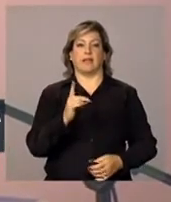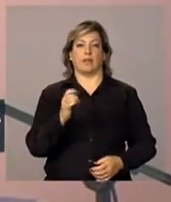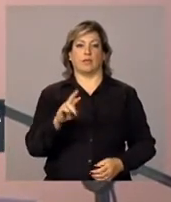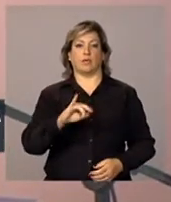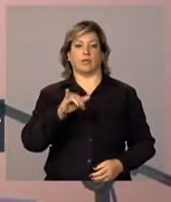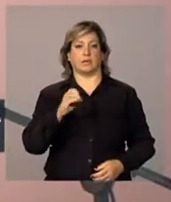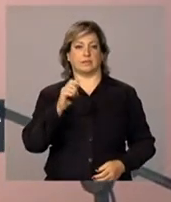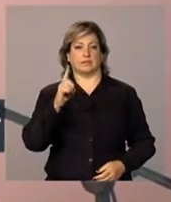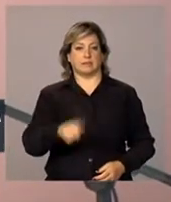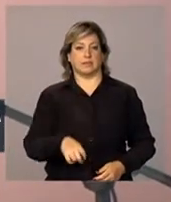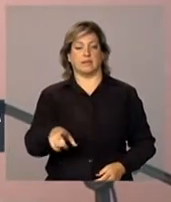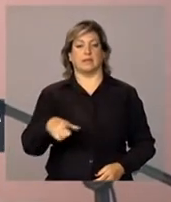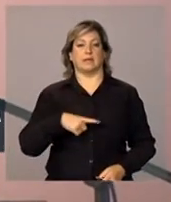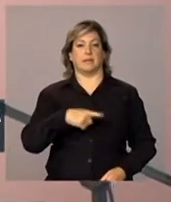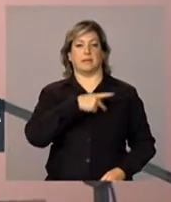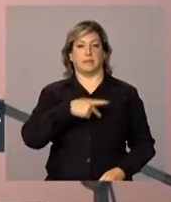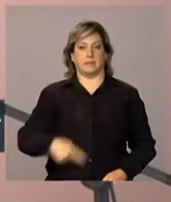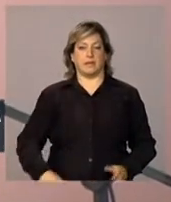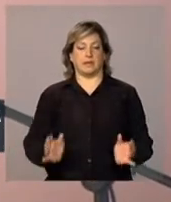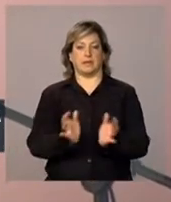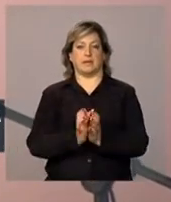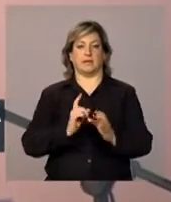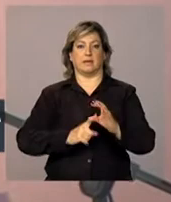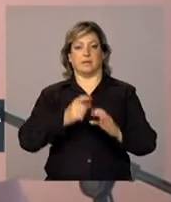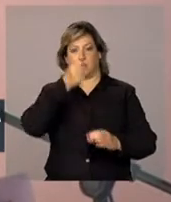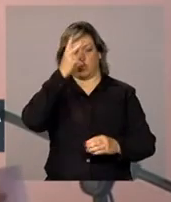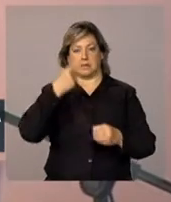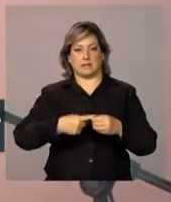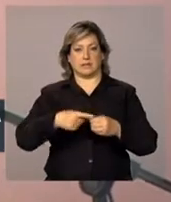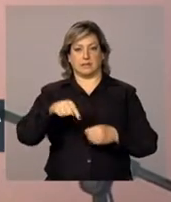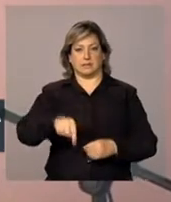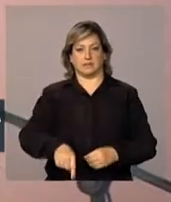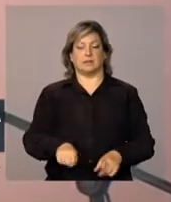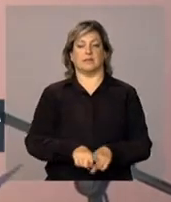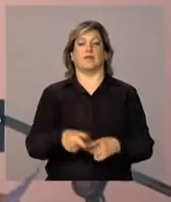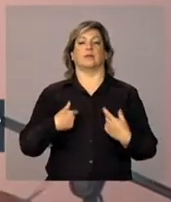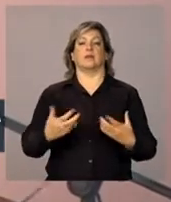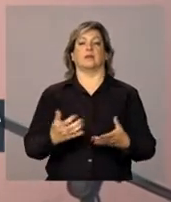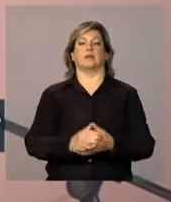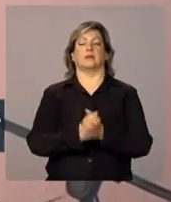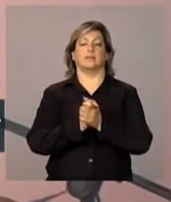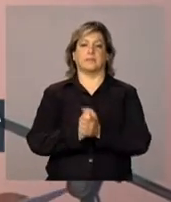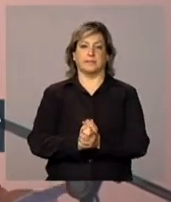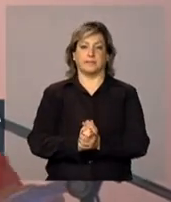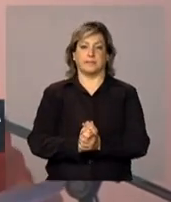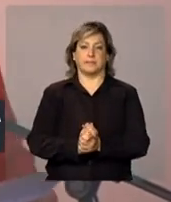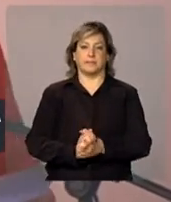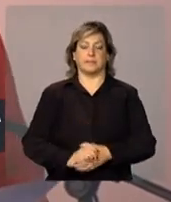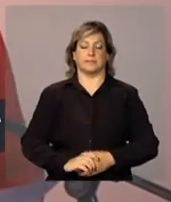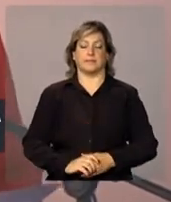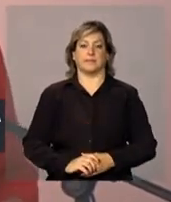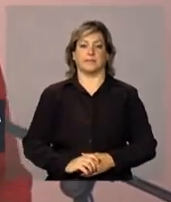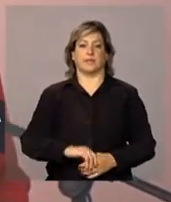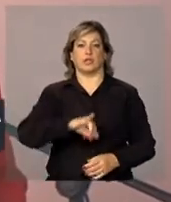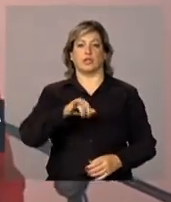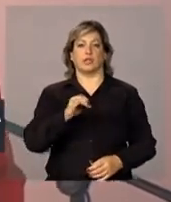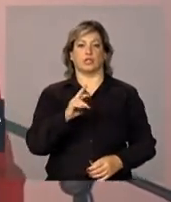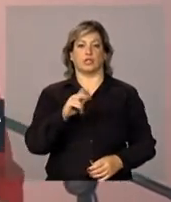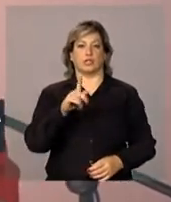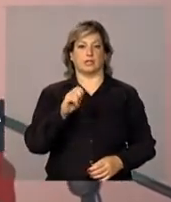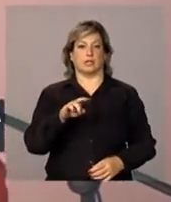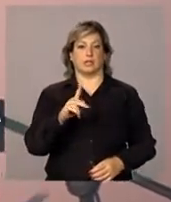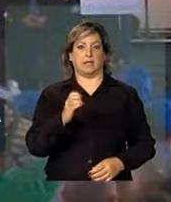Américo, presidente da Câmara Municipal. Queria também cumprimentar o Jorge Hereda,